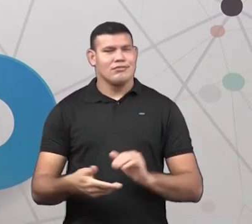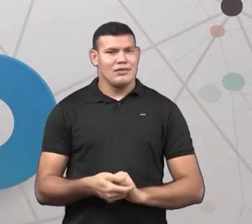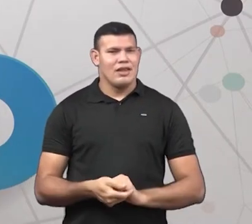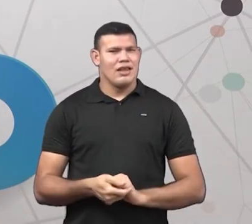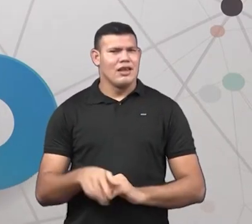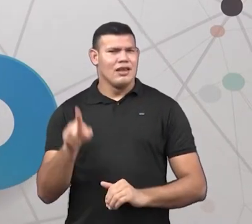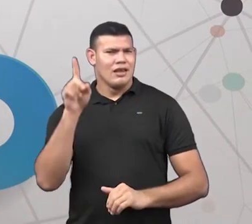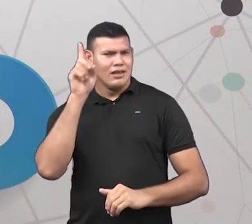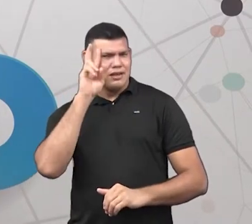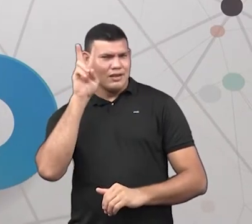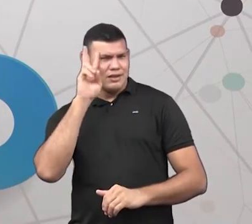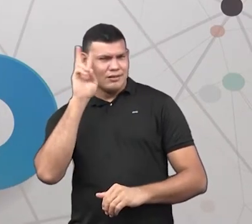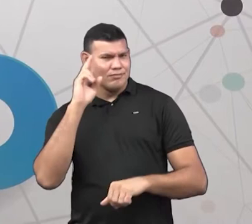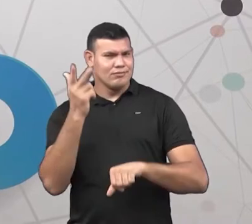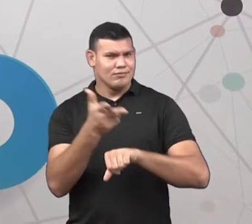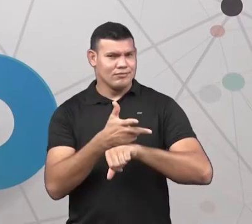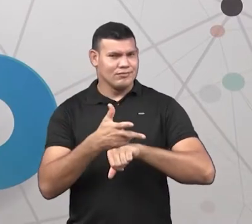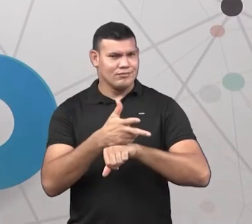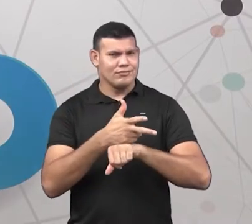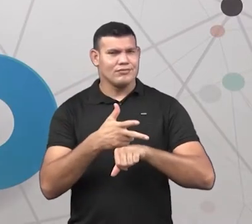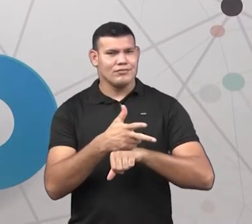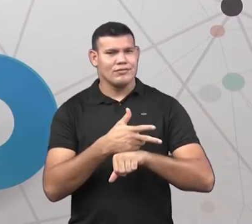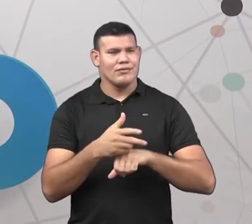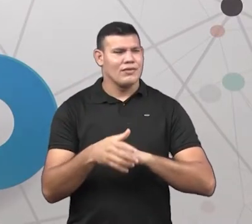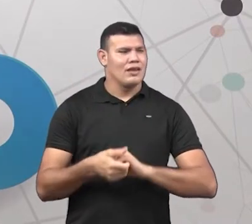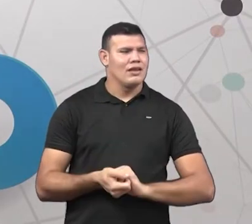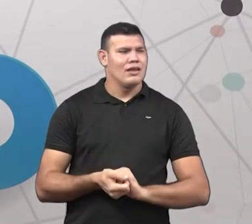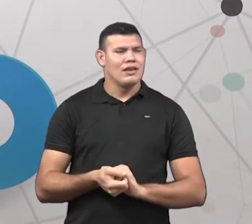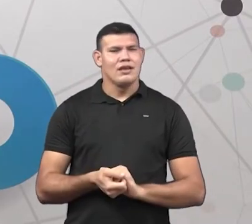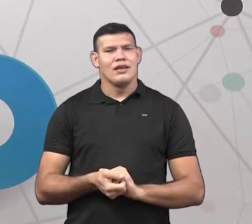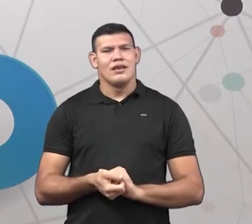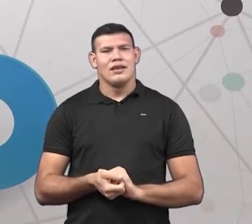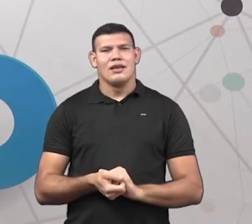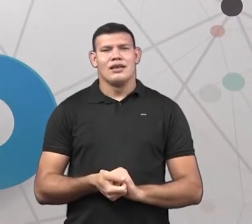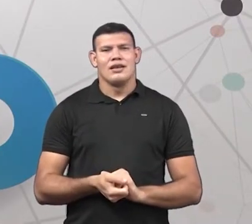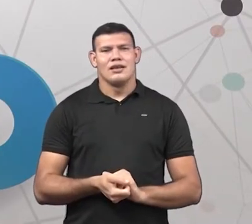Olha aqui, ó. Isso aqui, ó. Tem o formato de quê?